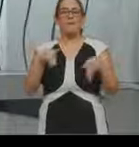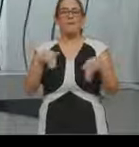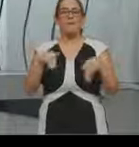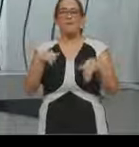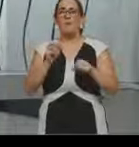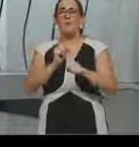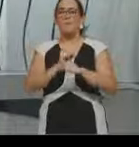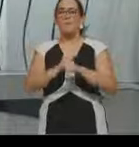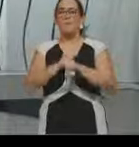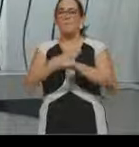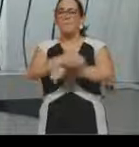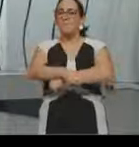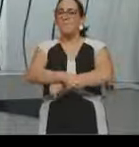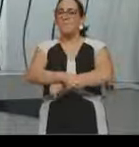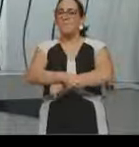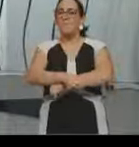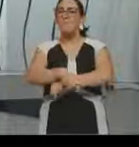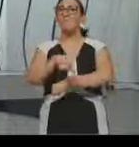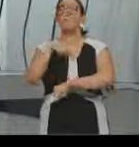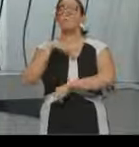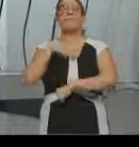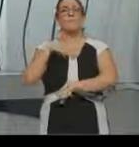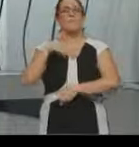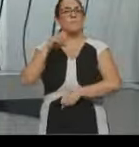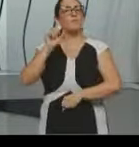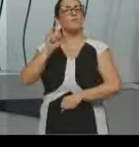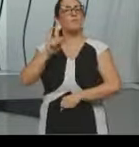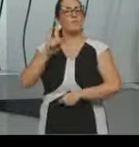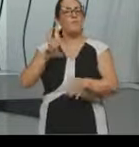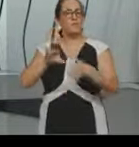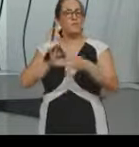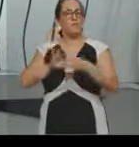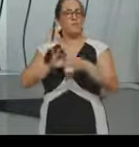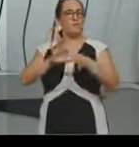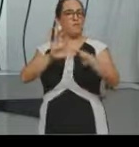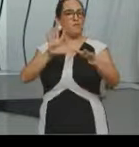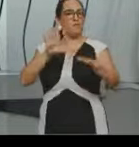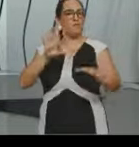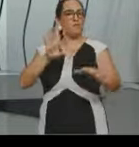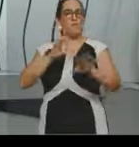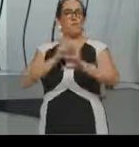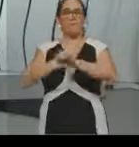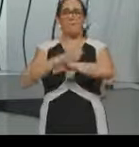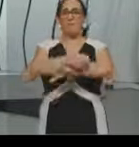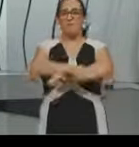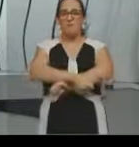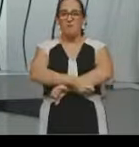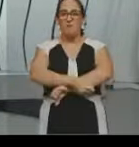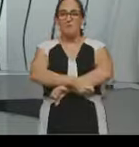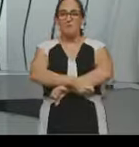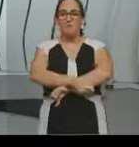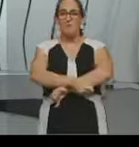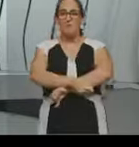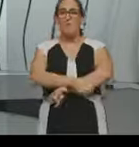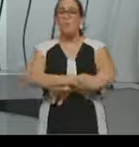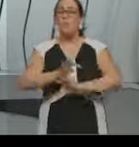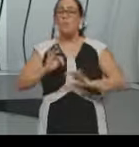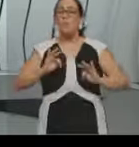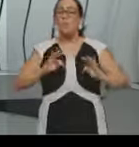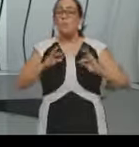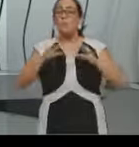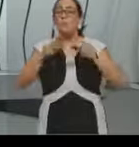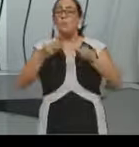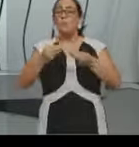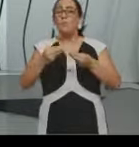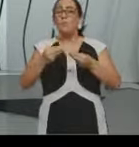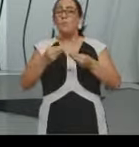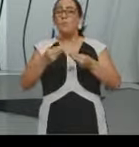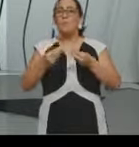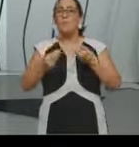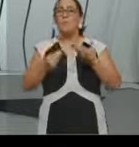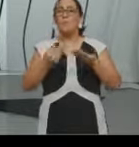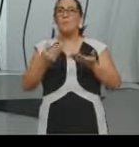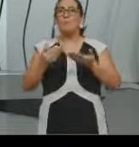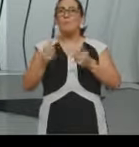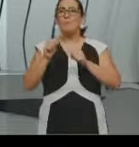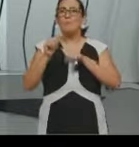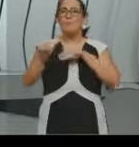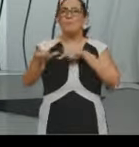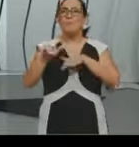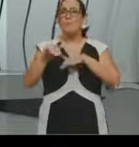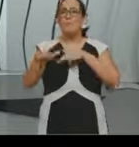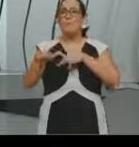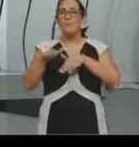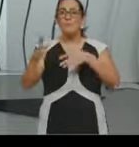tem a abolição em 1888 e toda essa situação, né? Ela vai caminhar aí para uma alteração